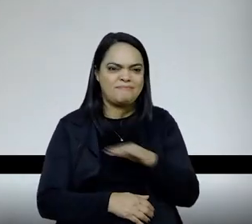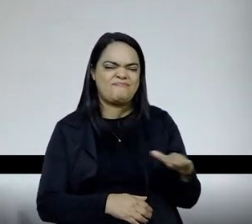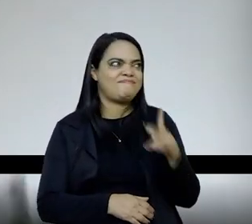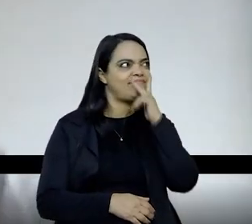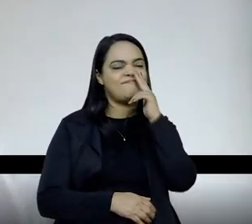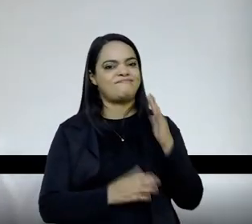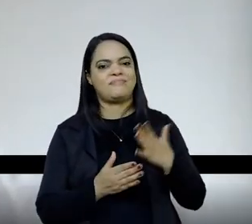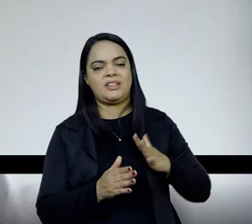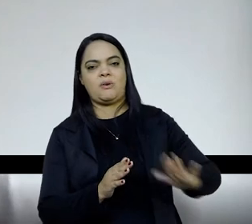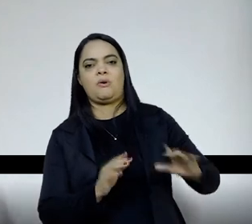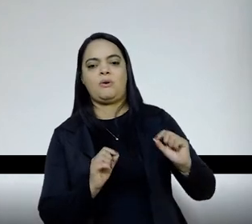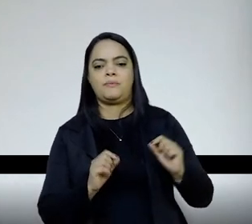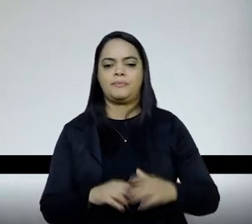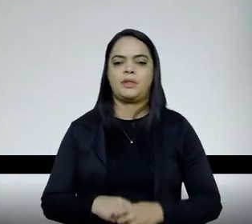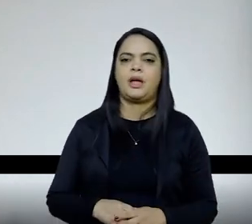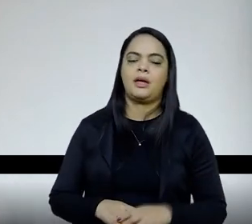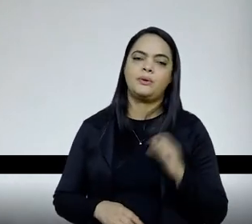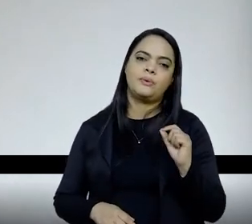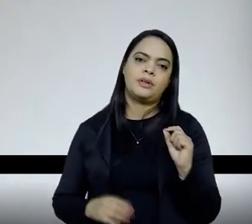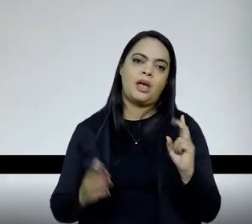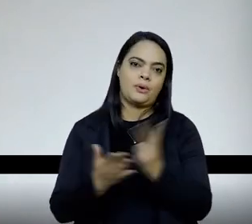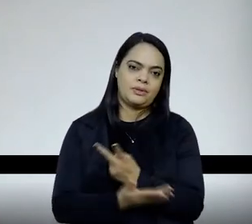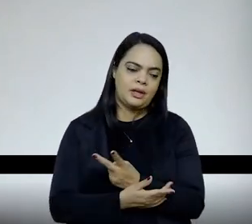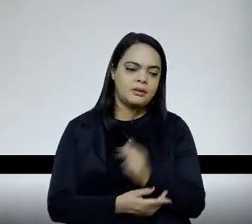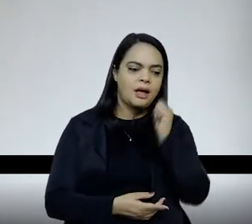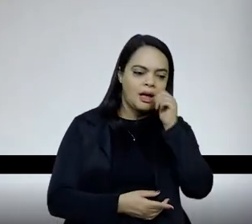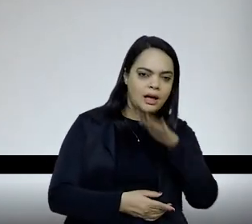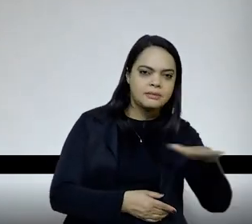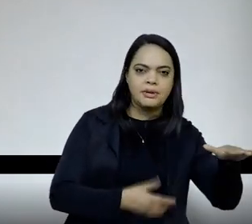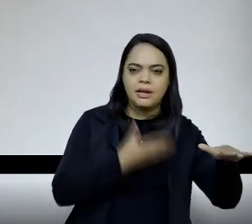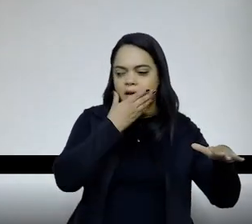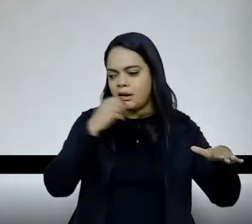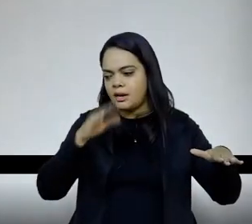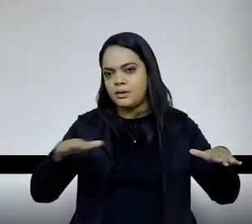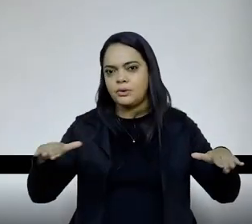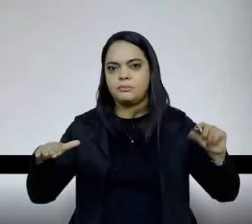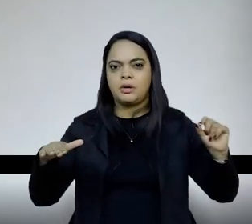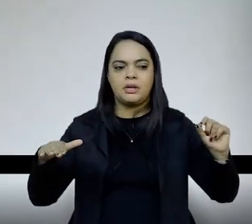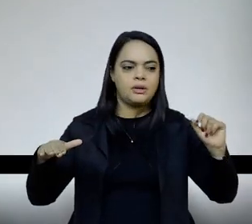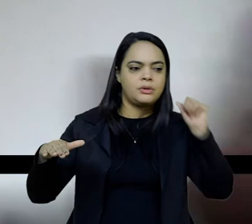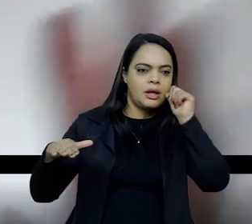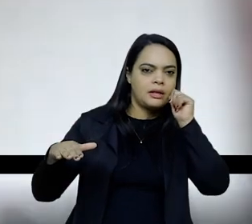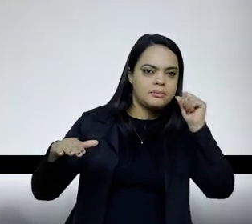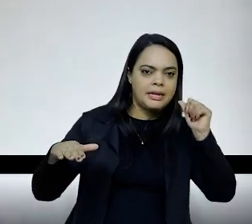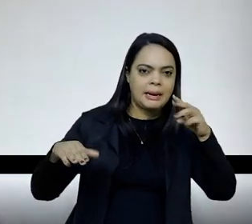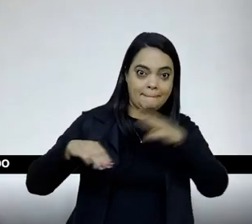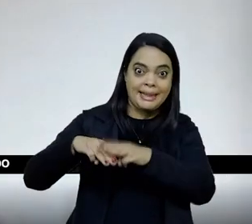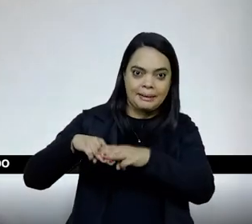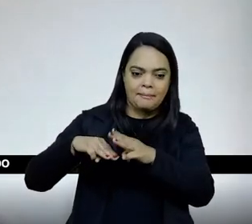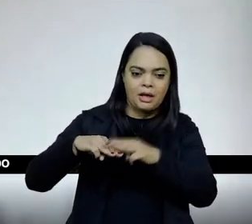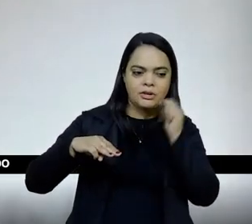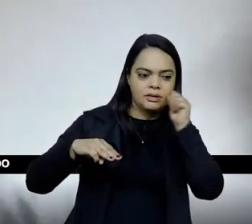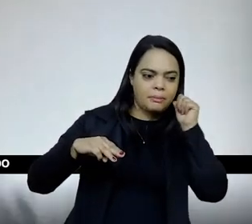acontecendo? O gap entre as meninas e os meninos em matemática está diminuindo, tende a